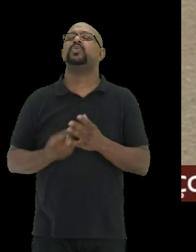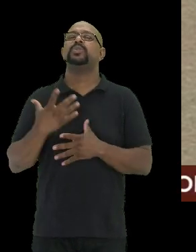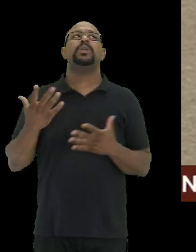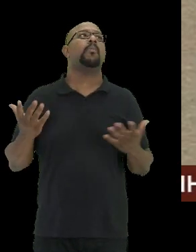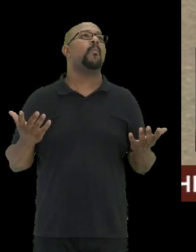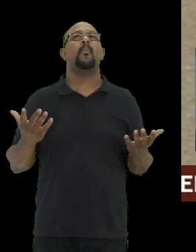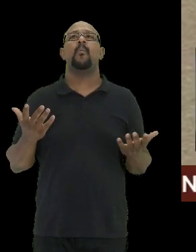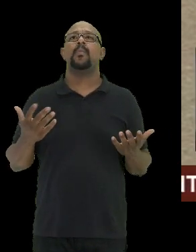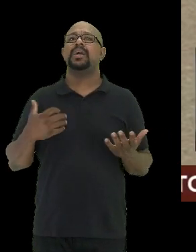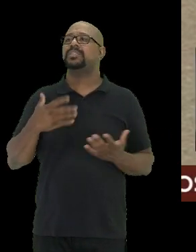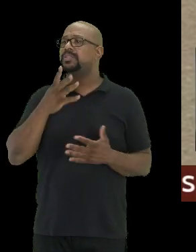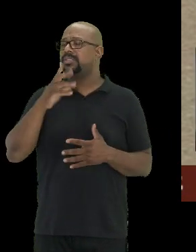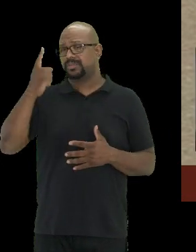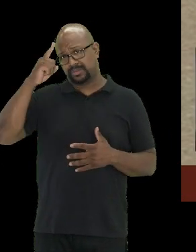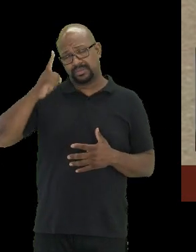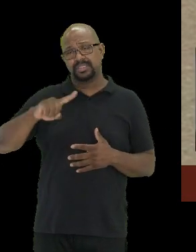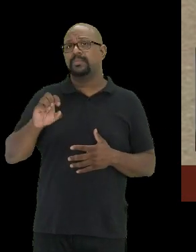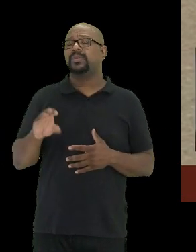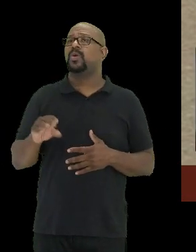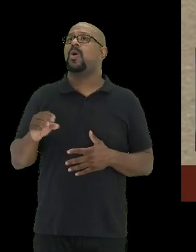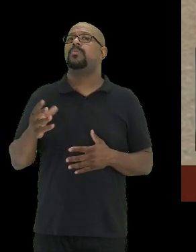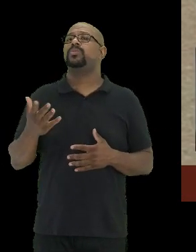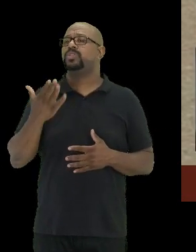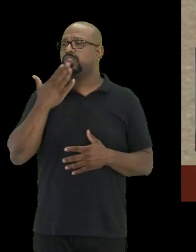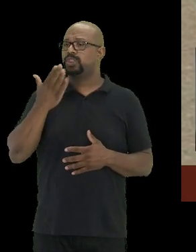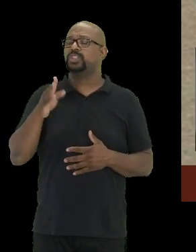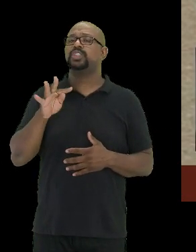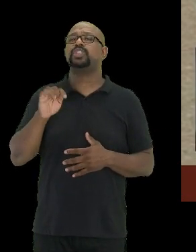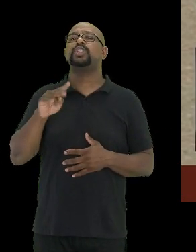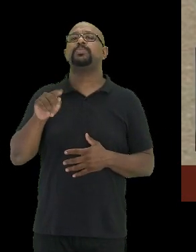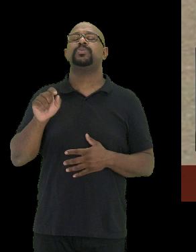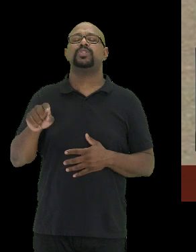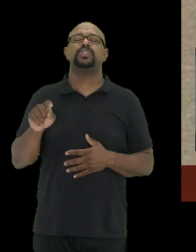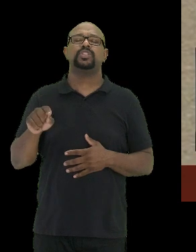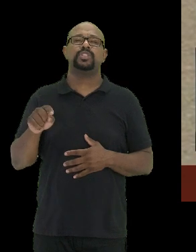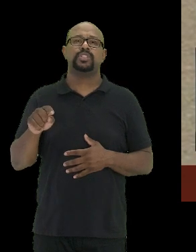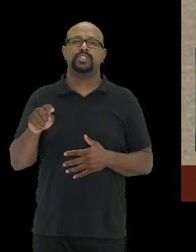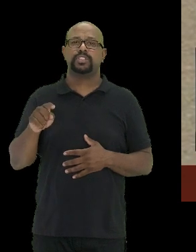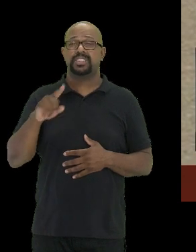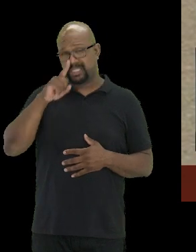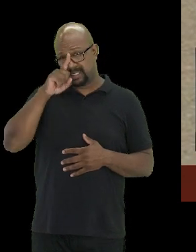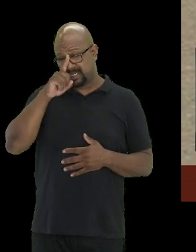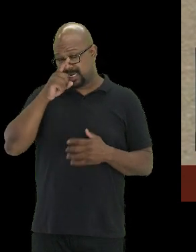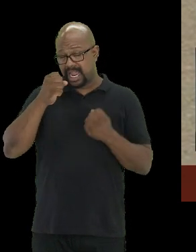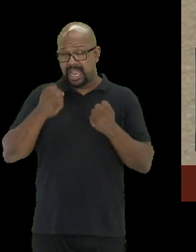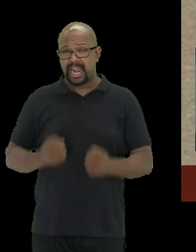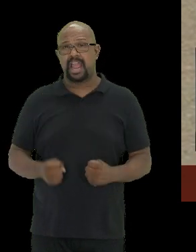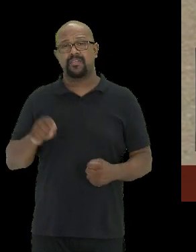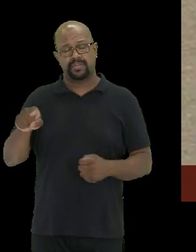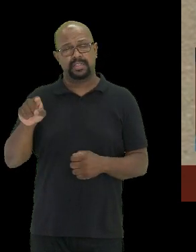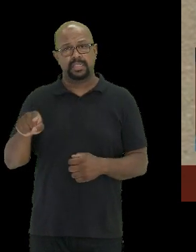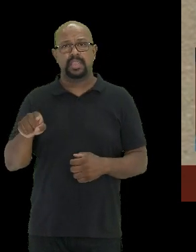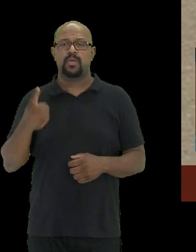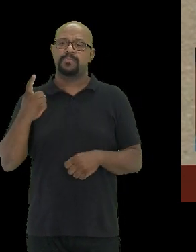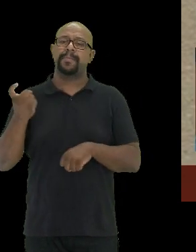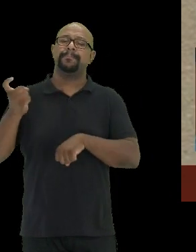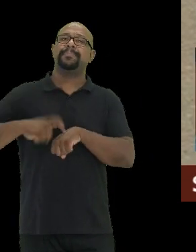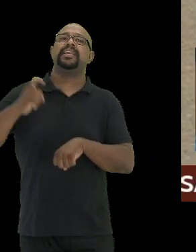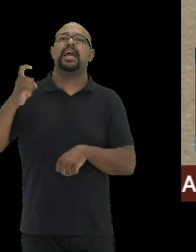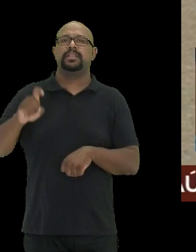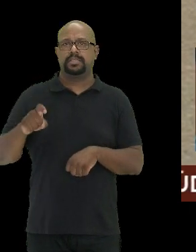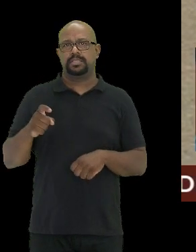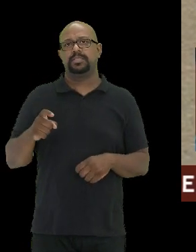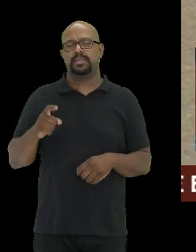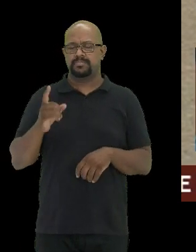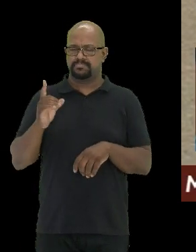pessoas desconhecem, nem têm ideia talvez do tipo de agravo que ele causa uma picada do escorpião,